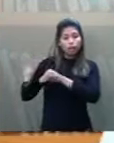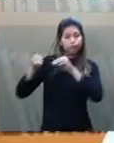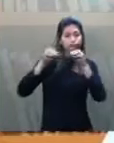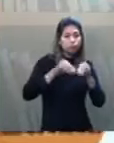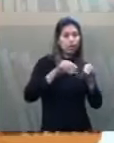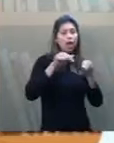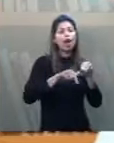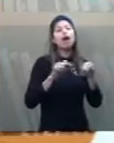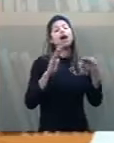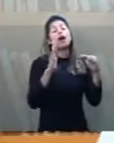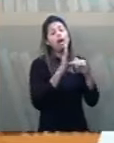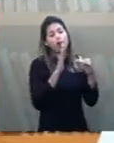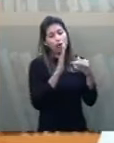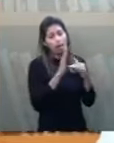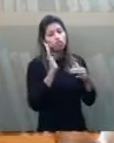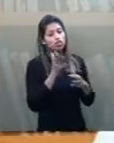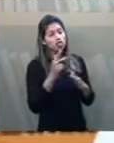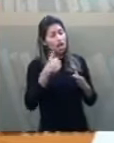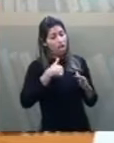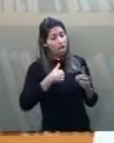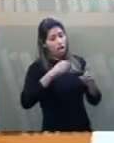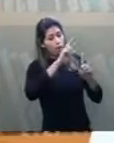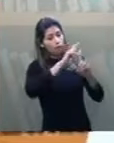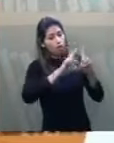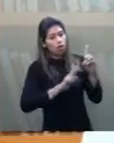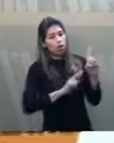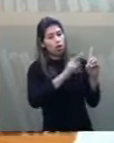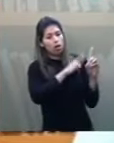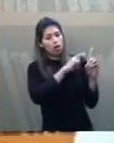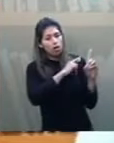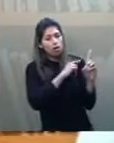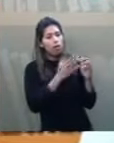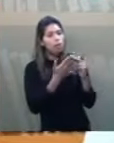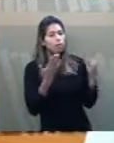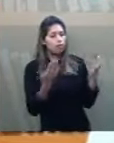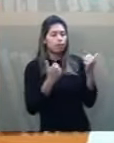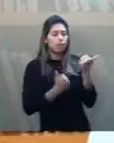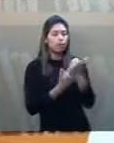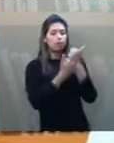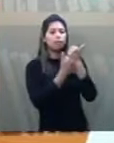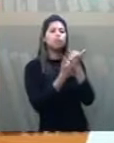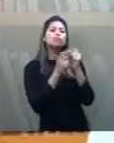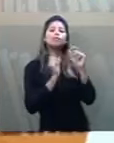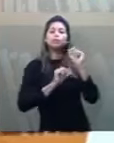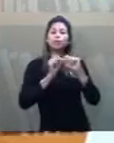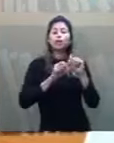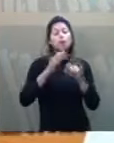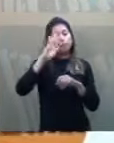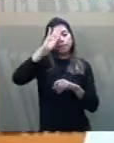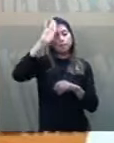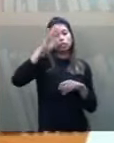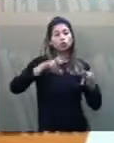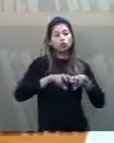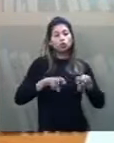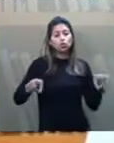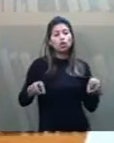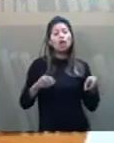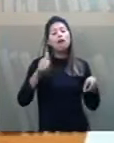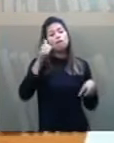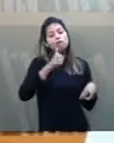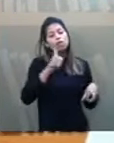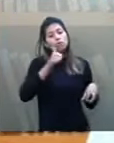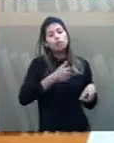contribuí para que chegássemos com apoio naturalmente, principalmente da bancada feminina, para que o projeto